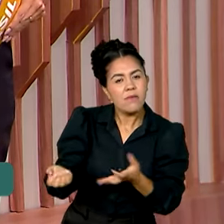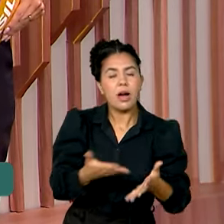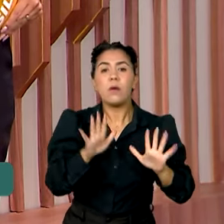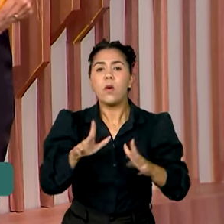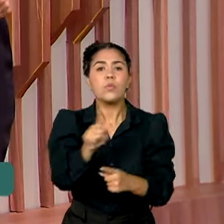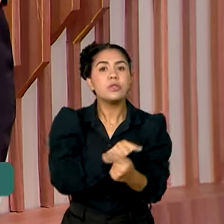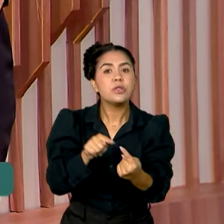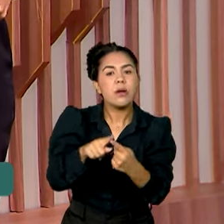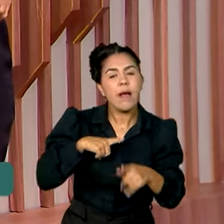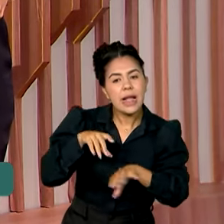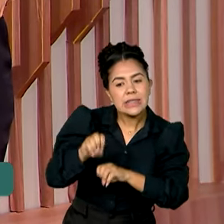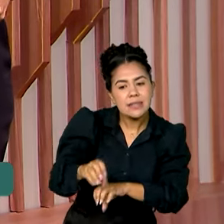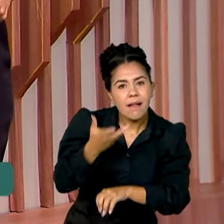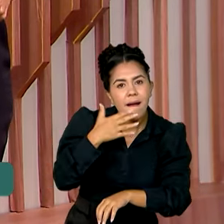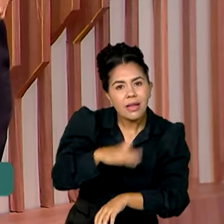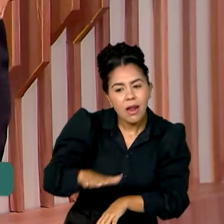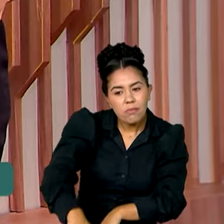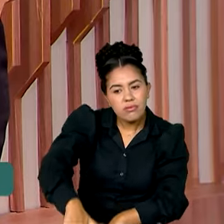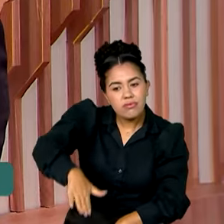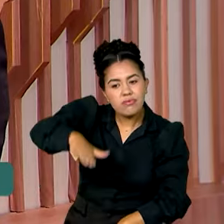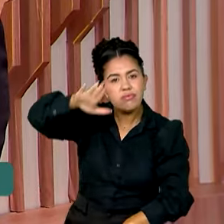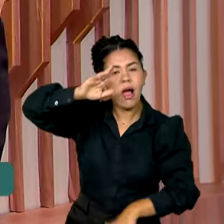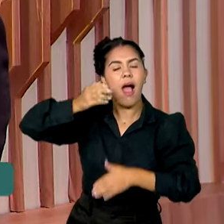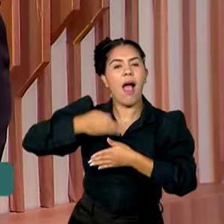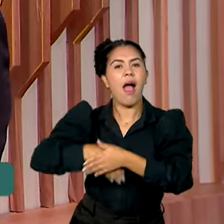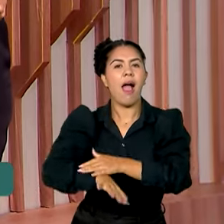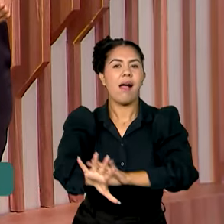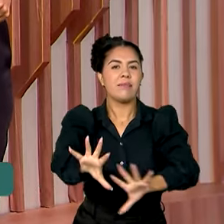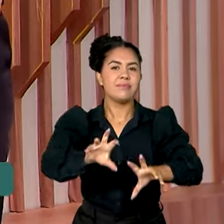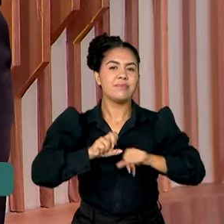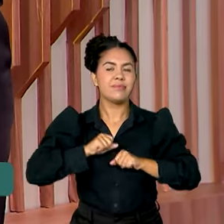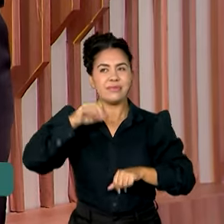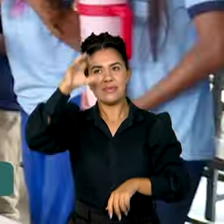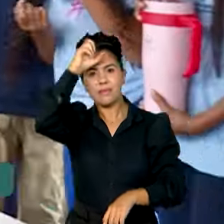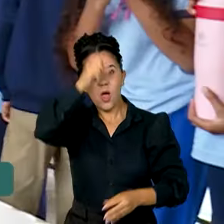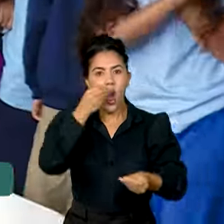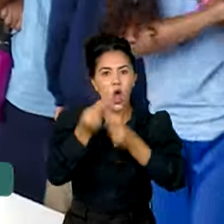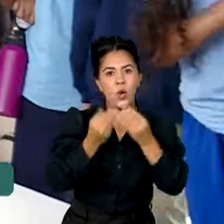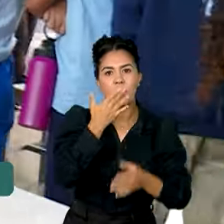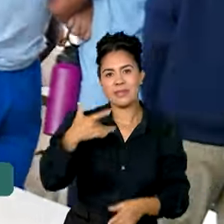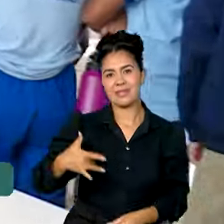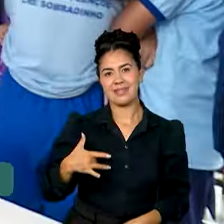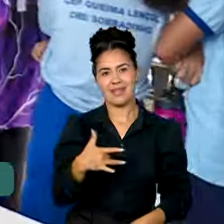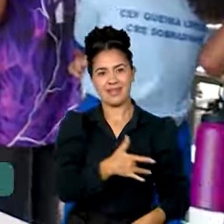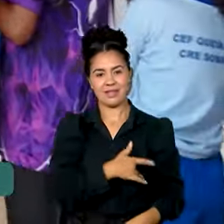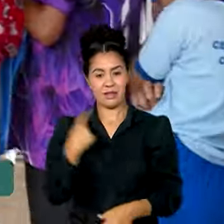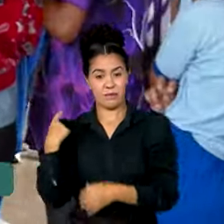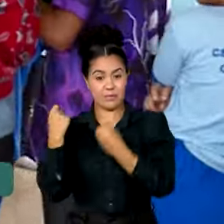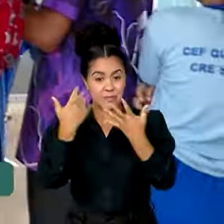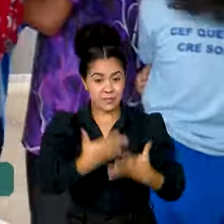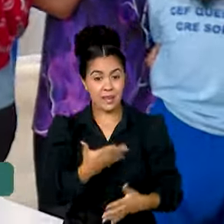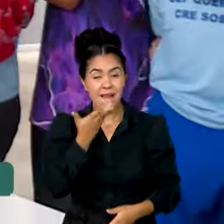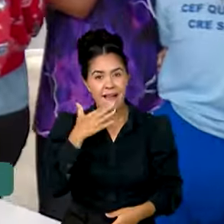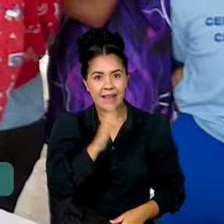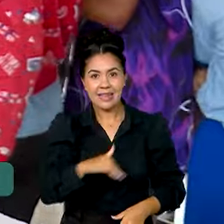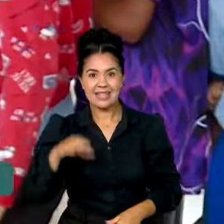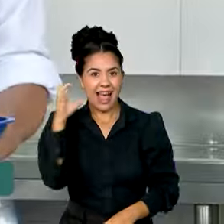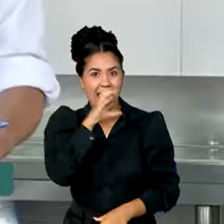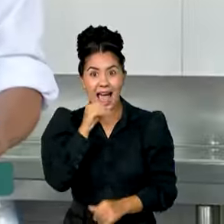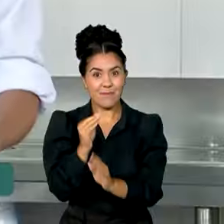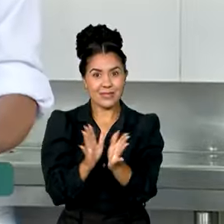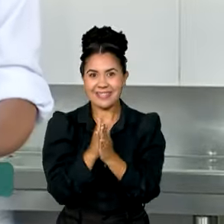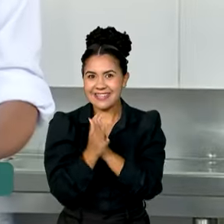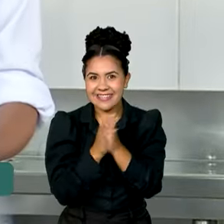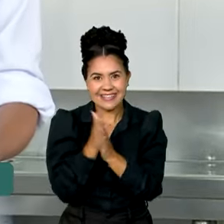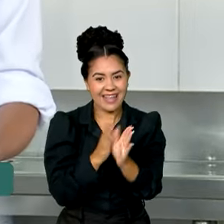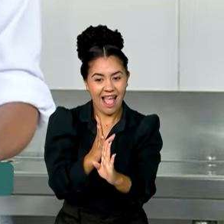desde cedo práticas alimentares conscientes e equilibradas. Rapidamente, a criançada se organiza em fila.